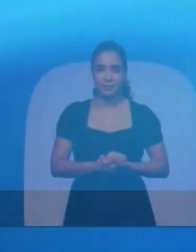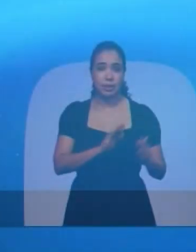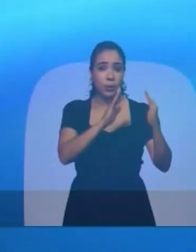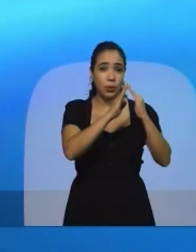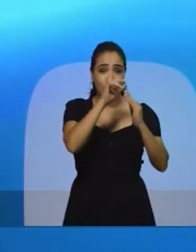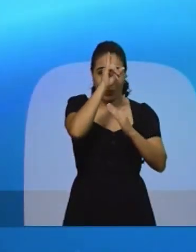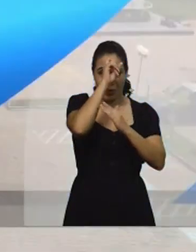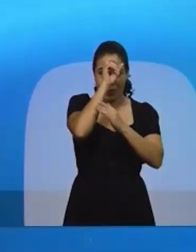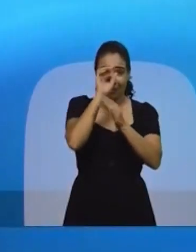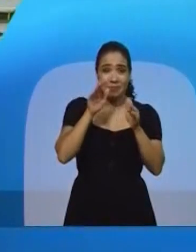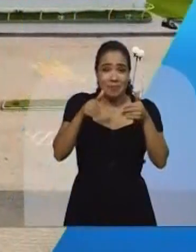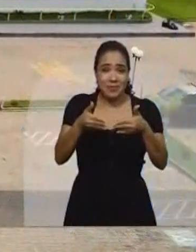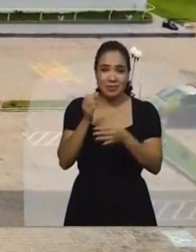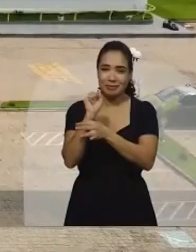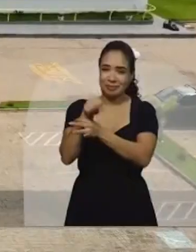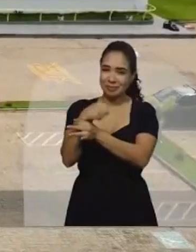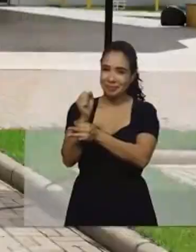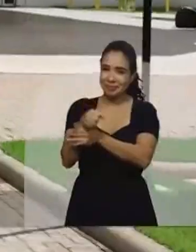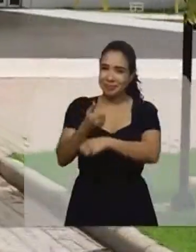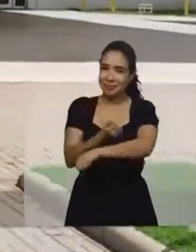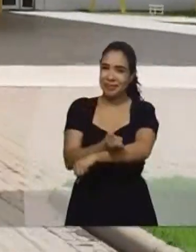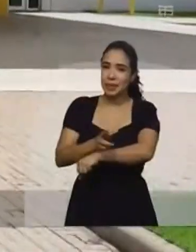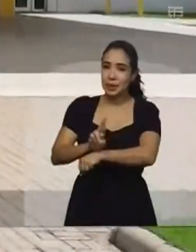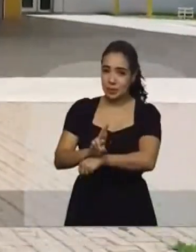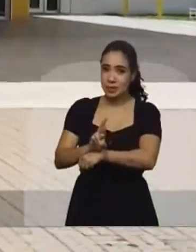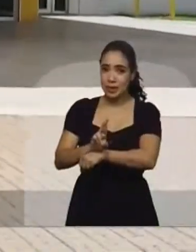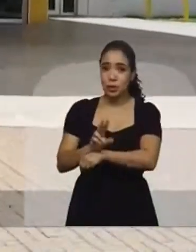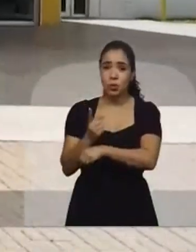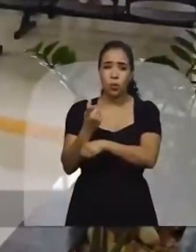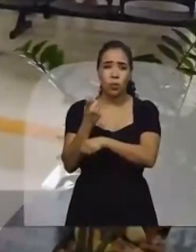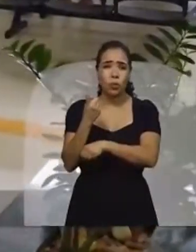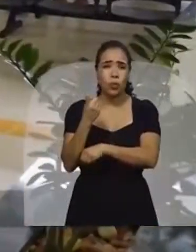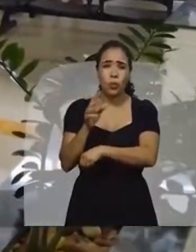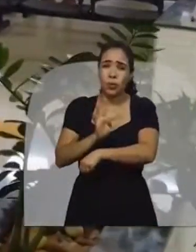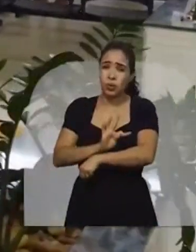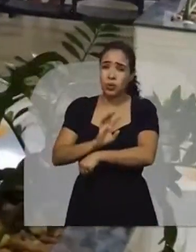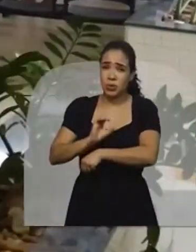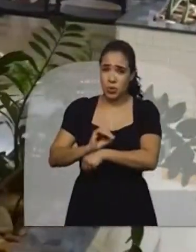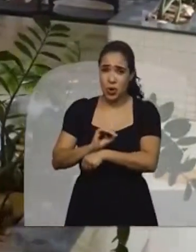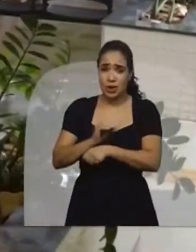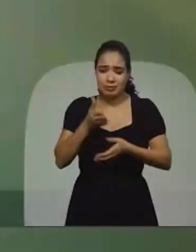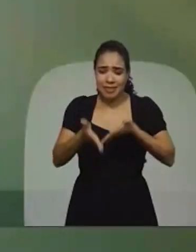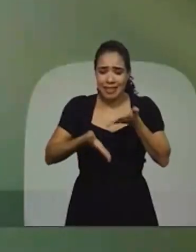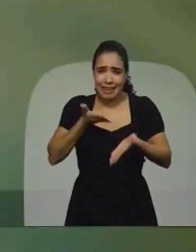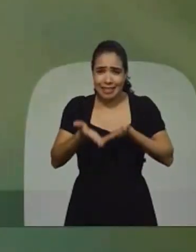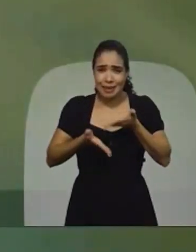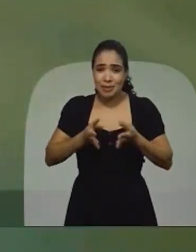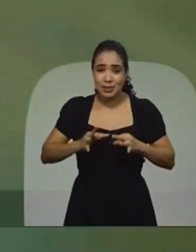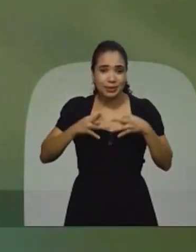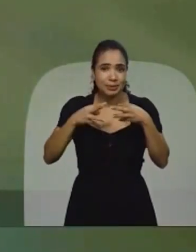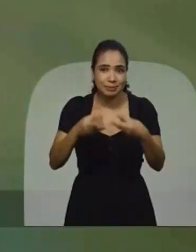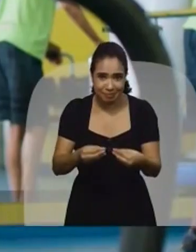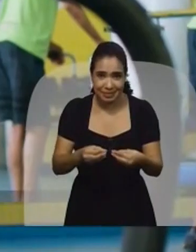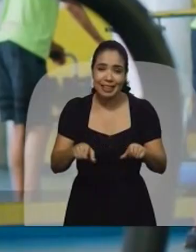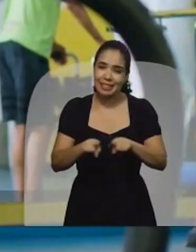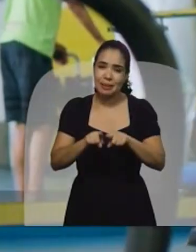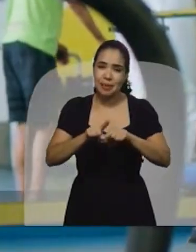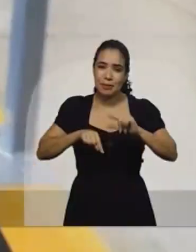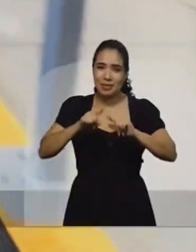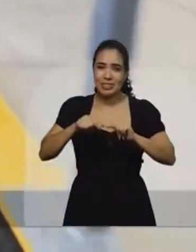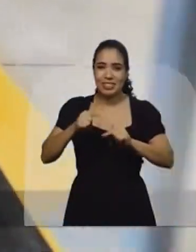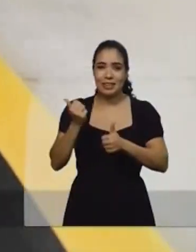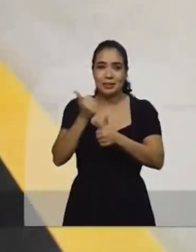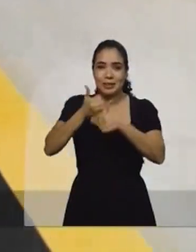Este é o Centro Especializado de Reabilitação de Araguaína. Único do Estado a oferecer tratamento completo, incluindo a